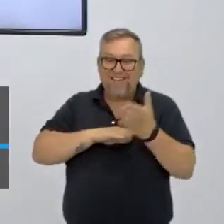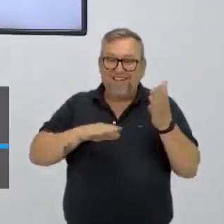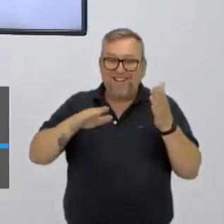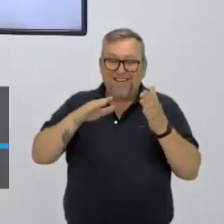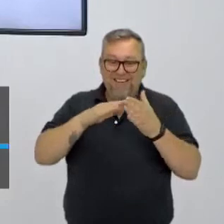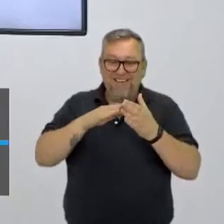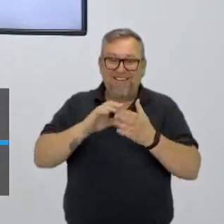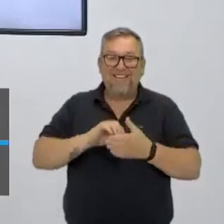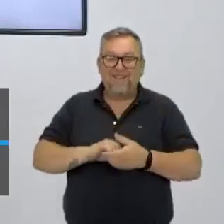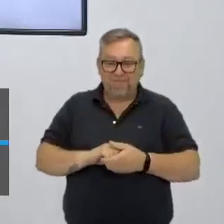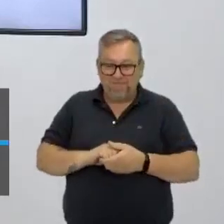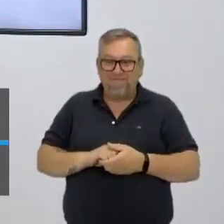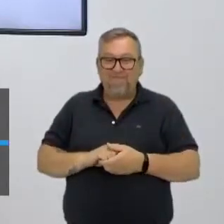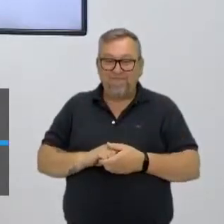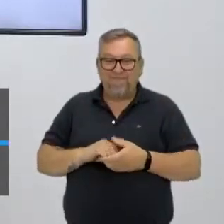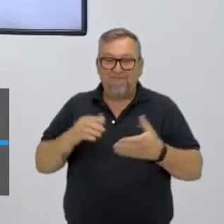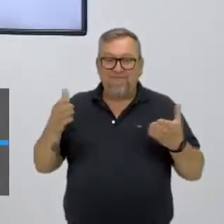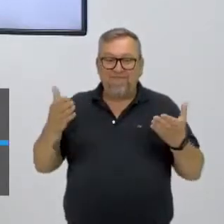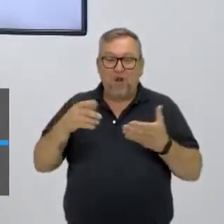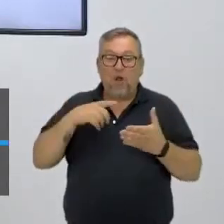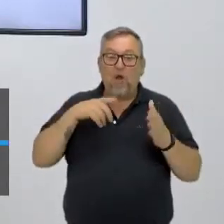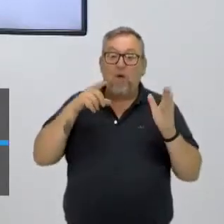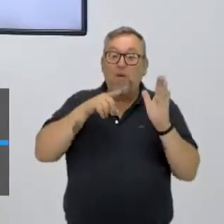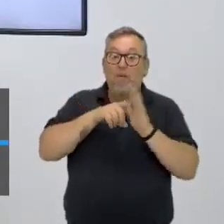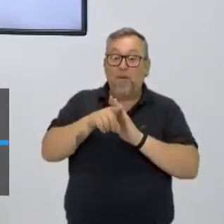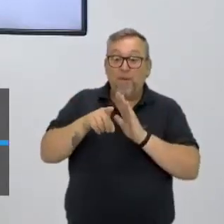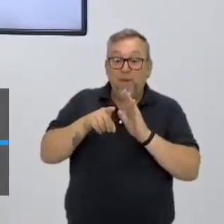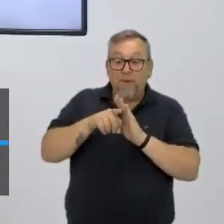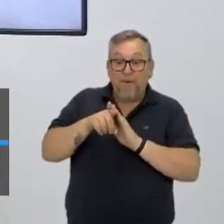todo. Agora, eu tenho uma pergunta,